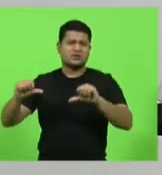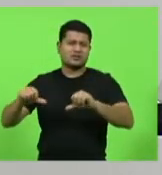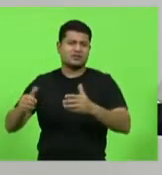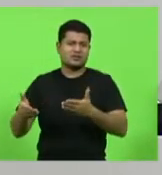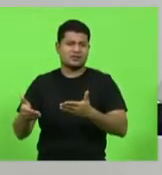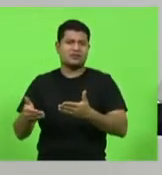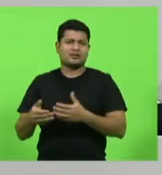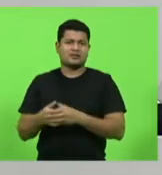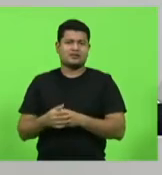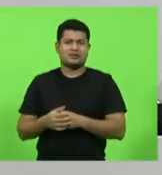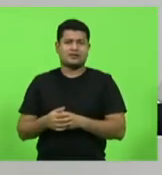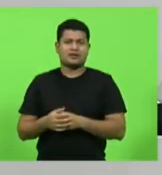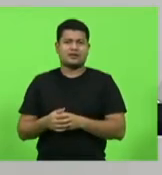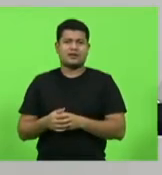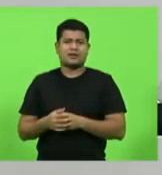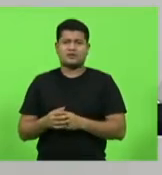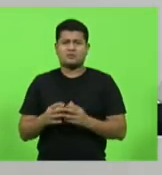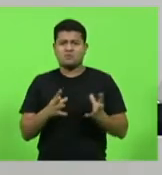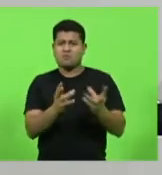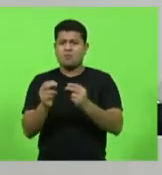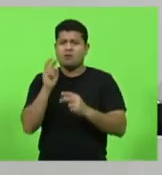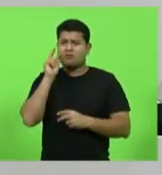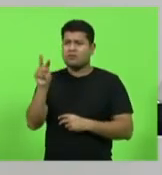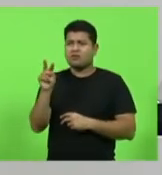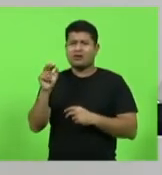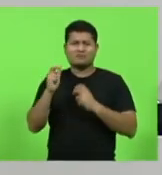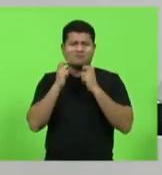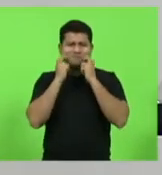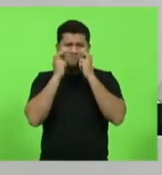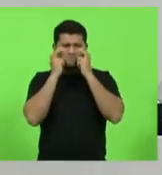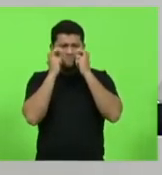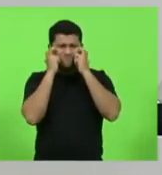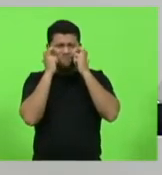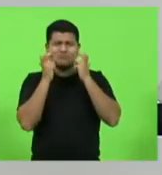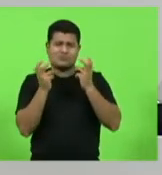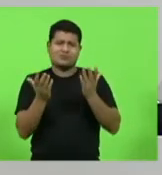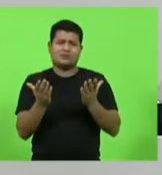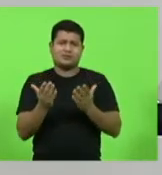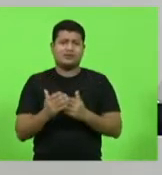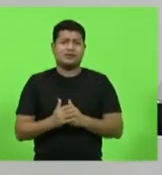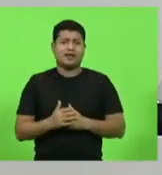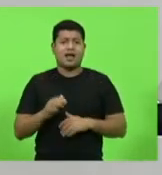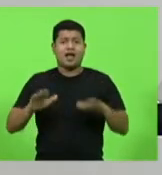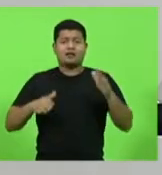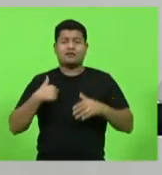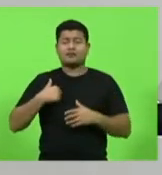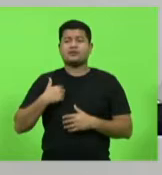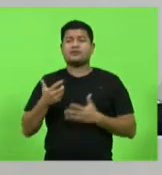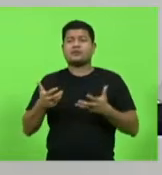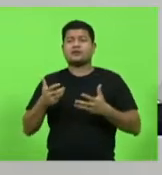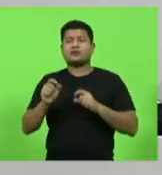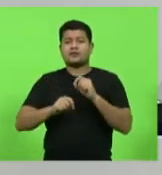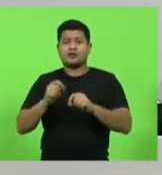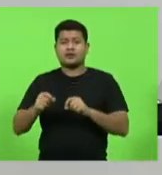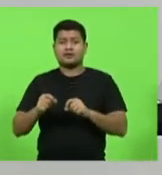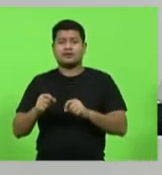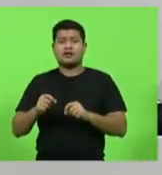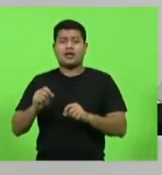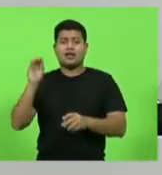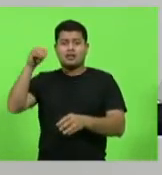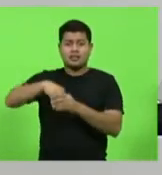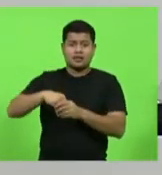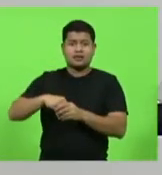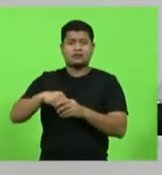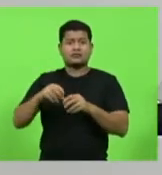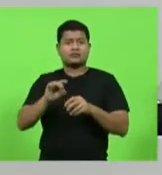algo que envergonhe os brasileiros. Às vezes eu gostaria que isso só fosse transmitido aqui dentro do Brasil, porque é melhor passar